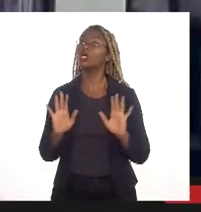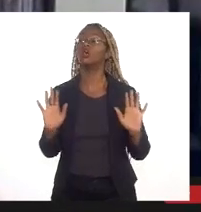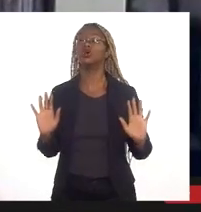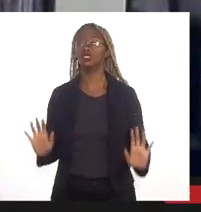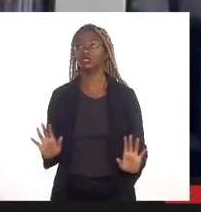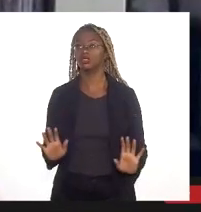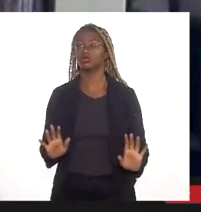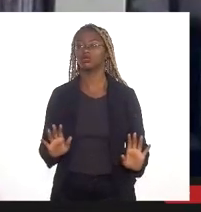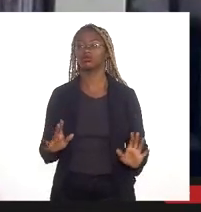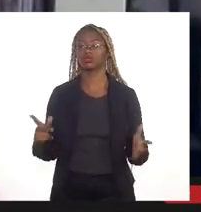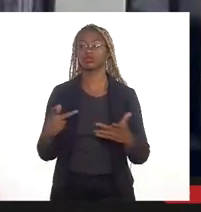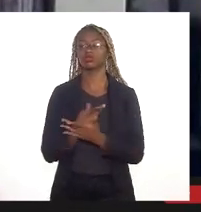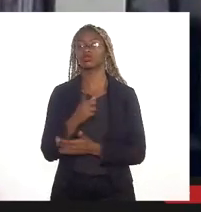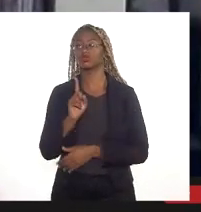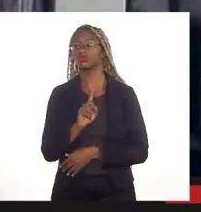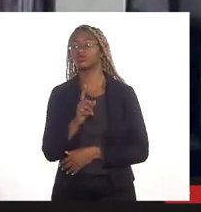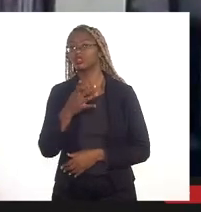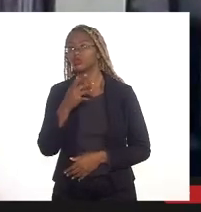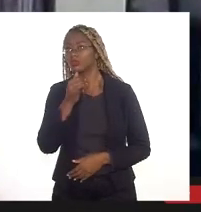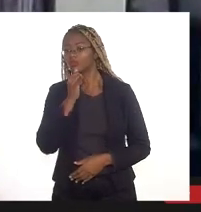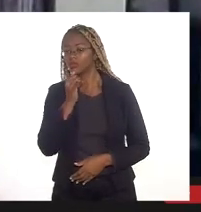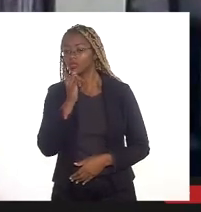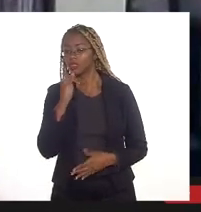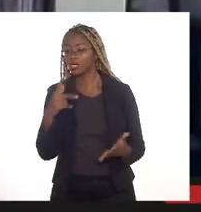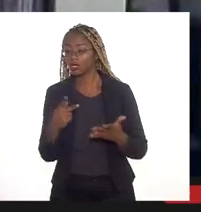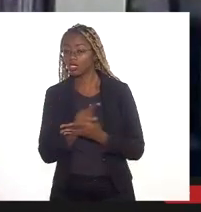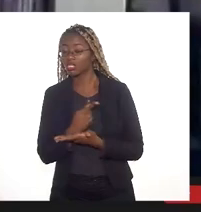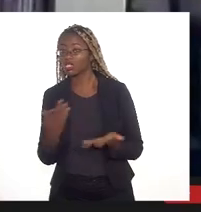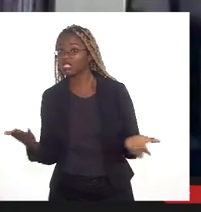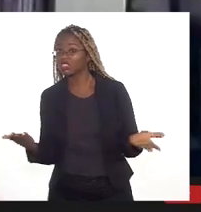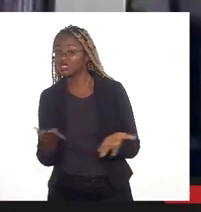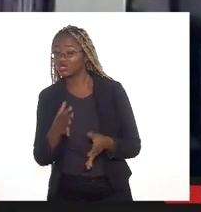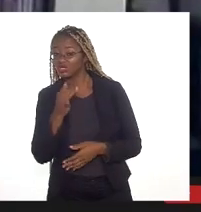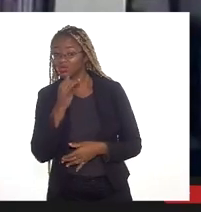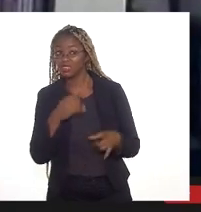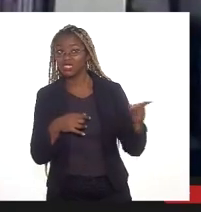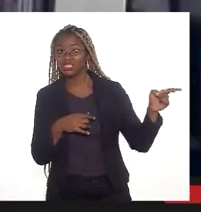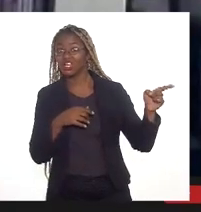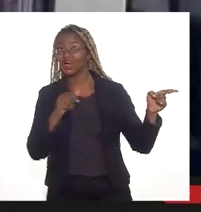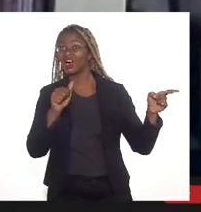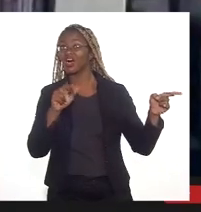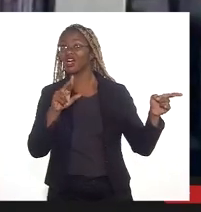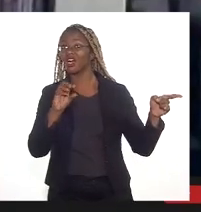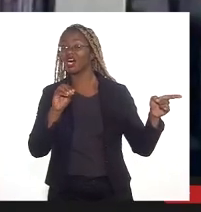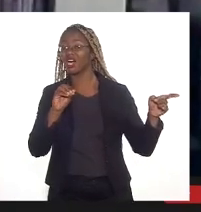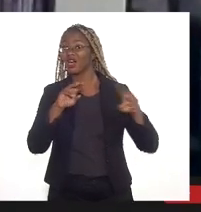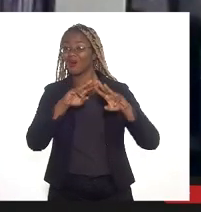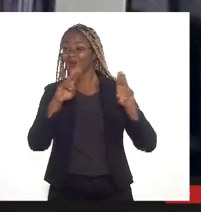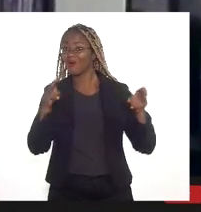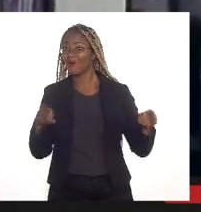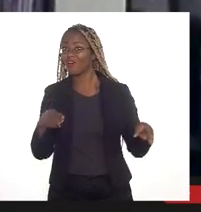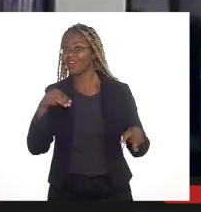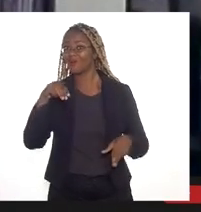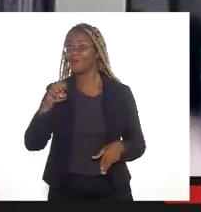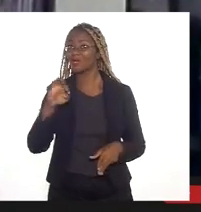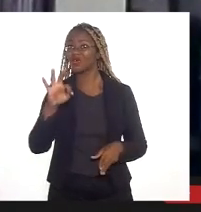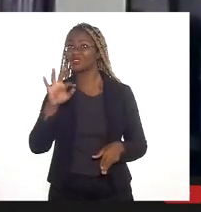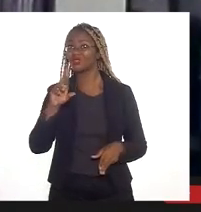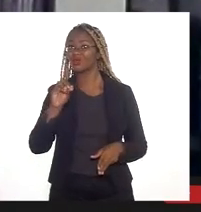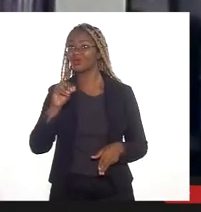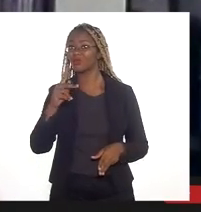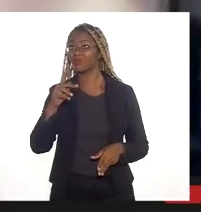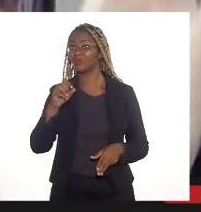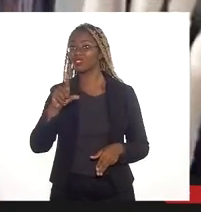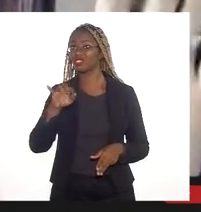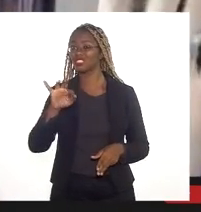para não acontecer, por exemplo, o que está acontecendo hoje, por exemplo, com o arco metropolitano do Rio de Janeiro, o arco metropolitano é uma